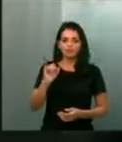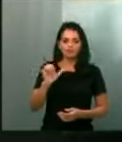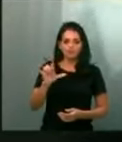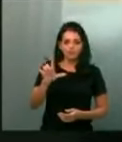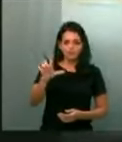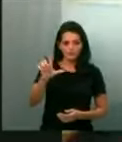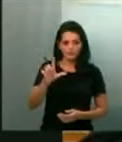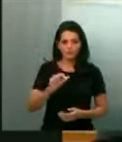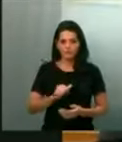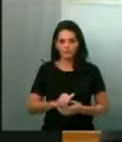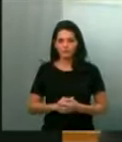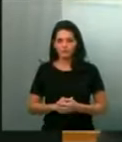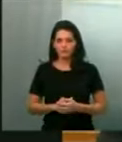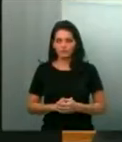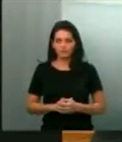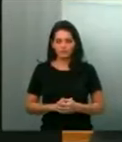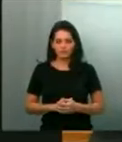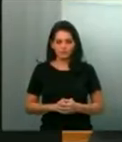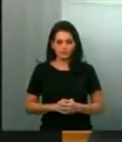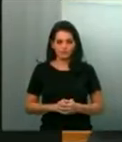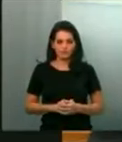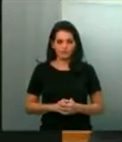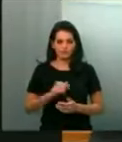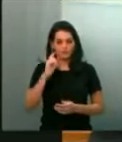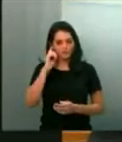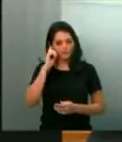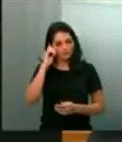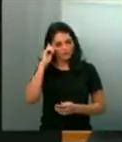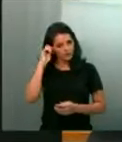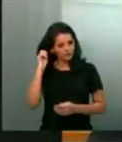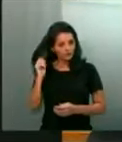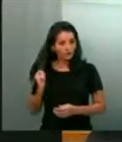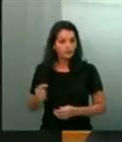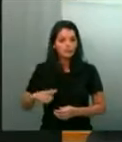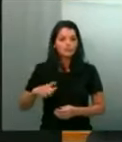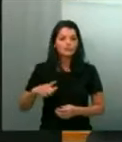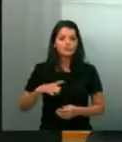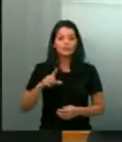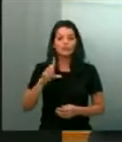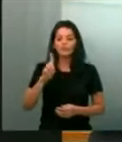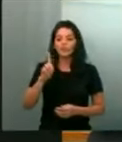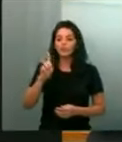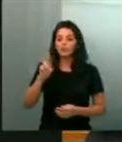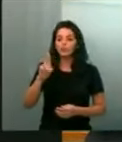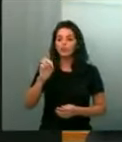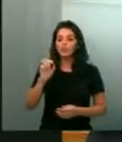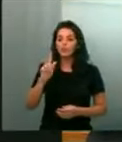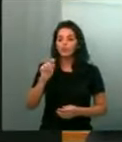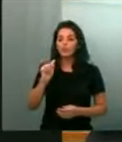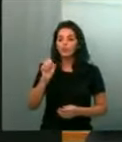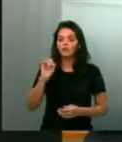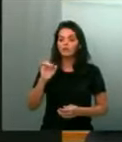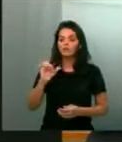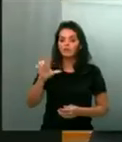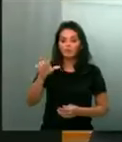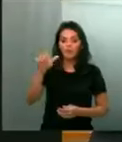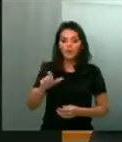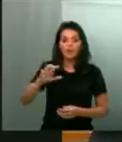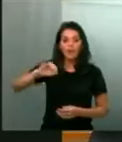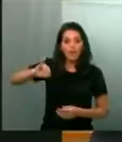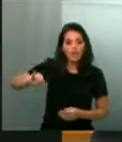10 por quadra, a rede de Raia Drogazil, a rede lucrou